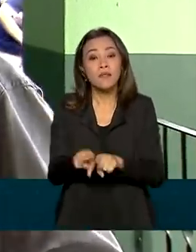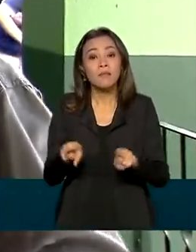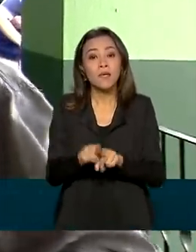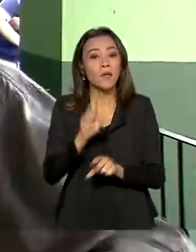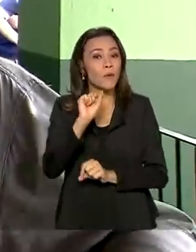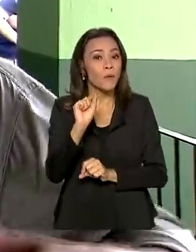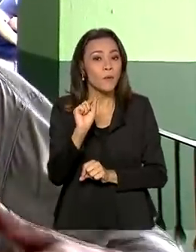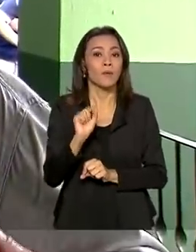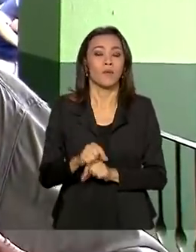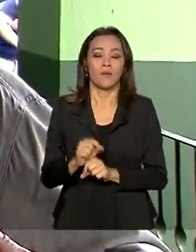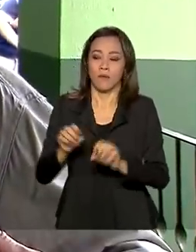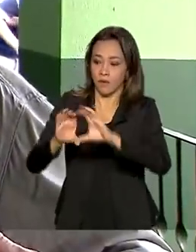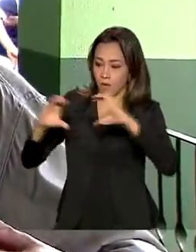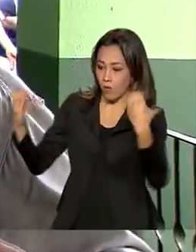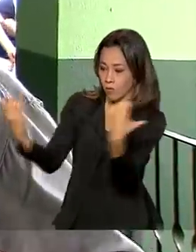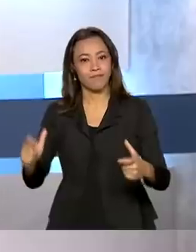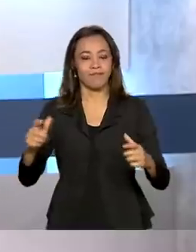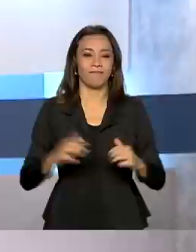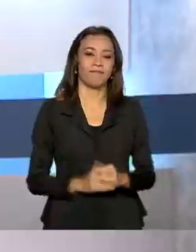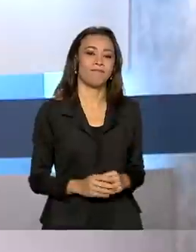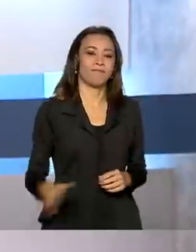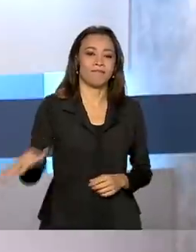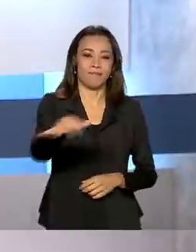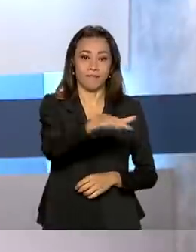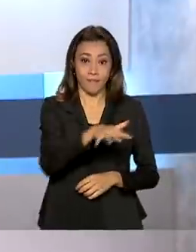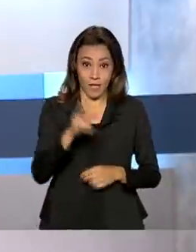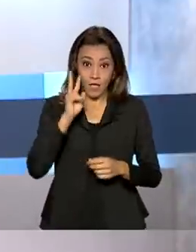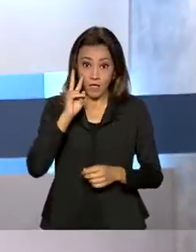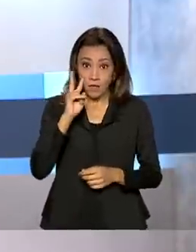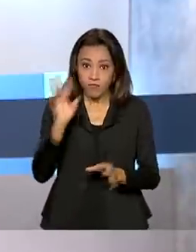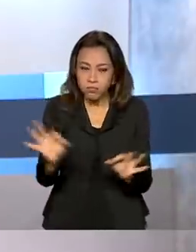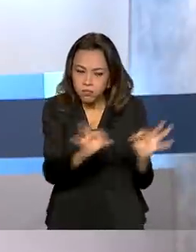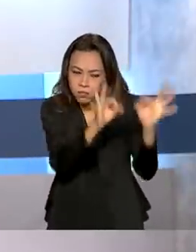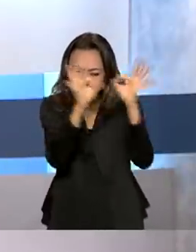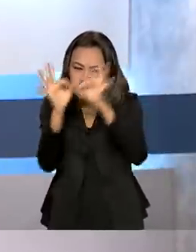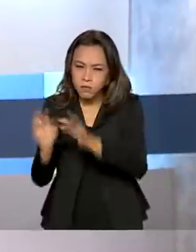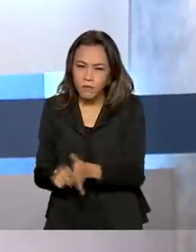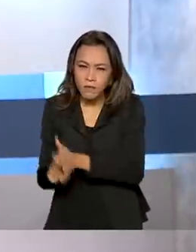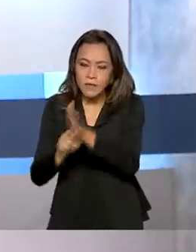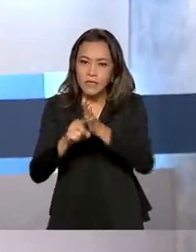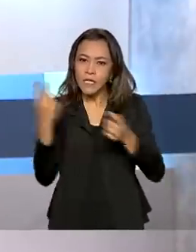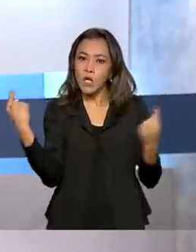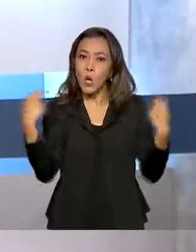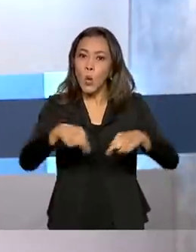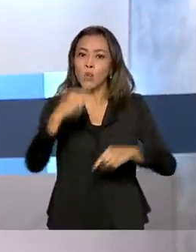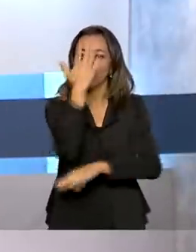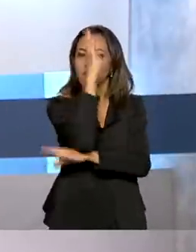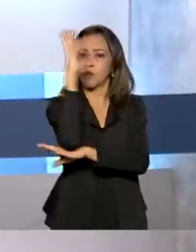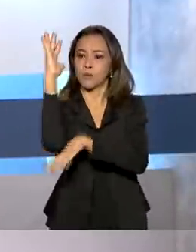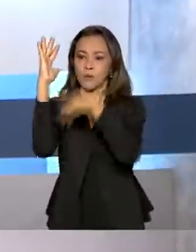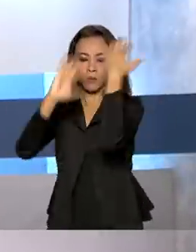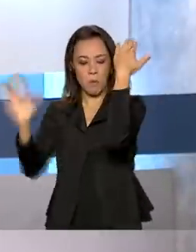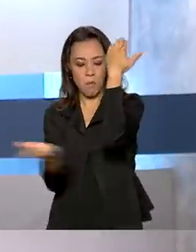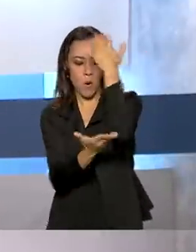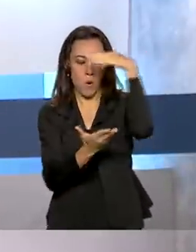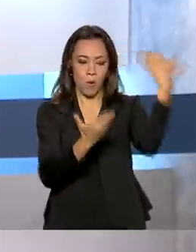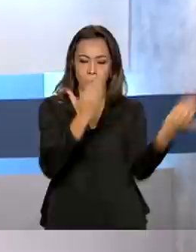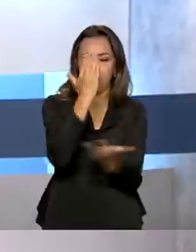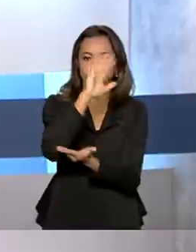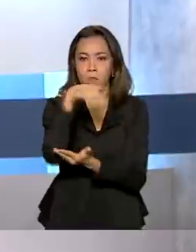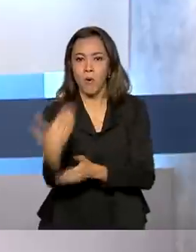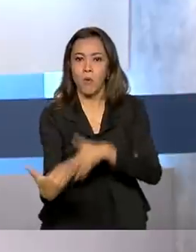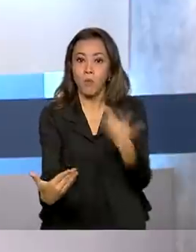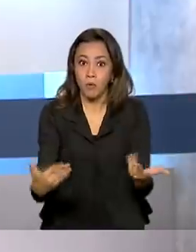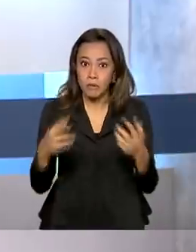também a comunidade em si. E de olho na fiscalização e no combate ao desmatamento ilegal na região amazônica, o vice